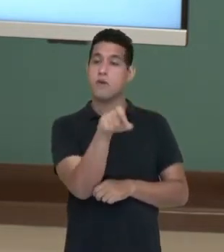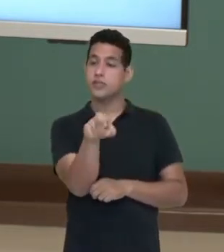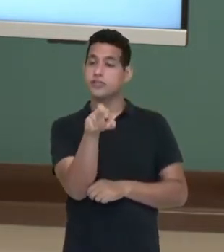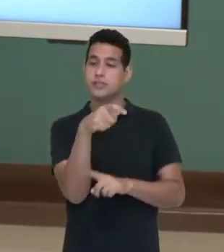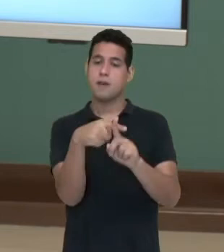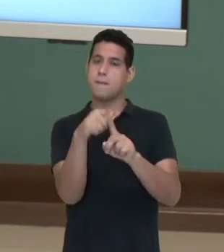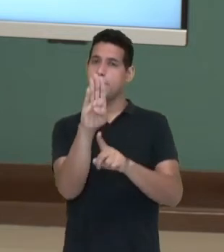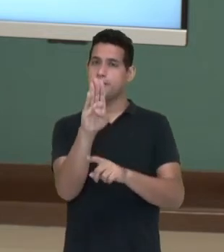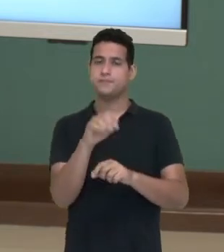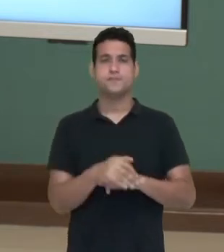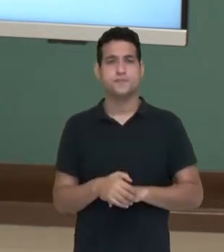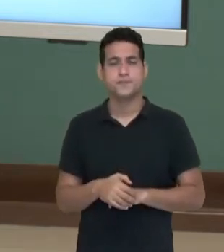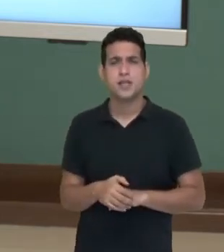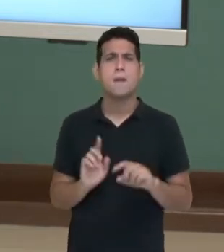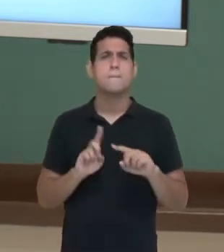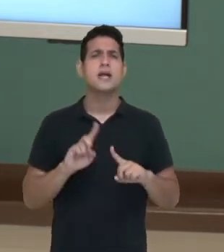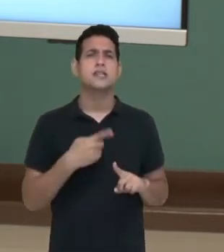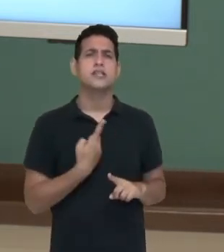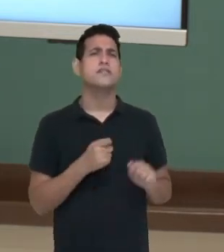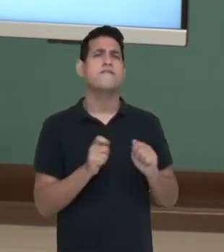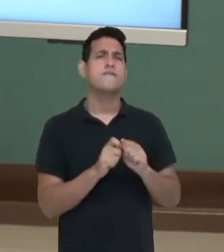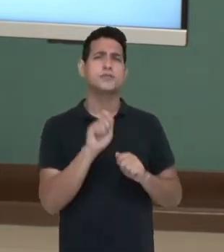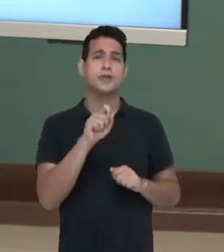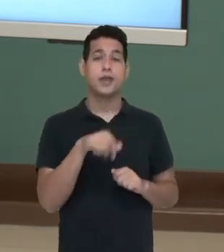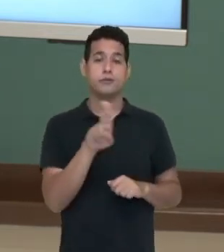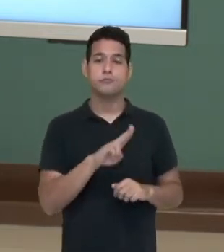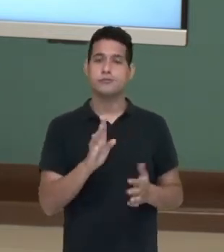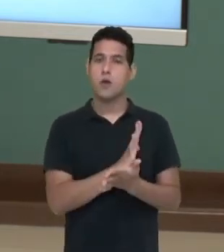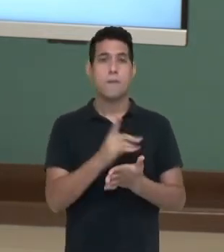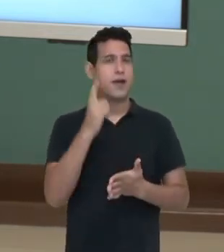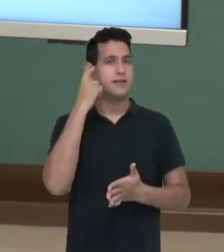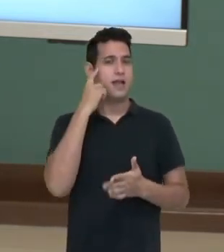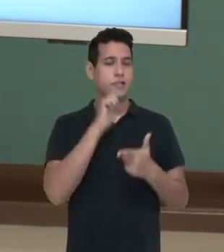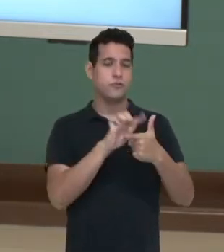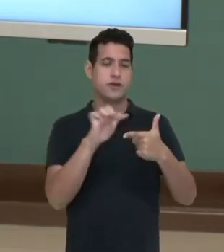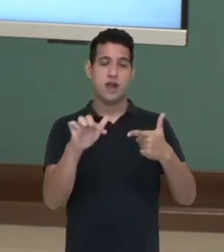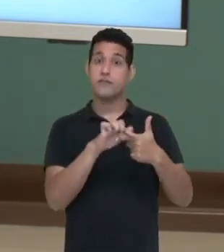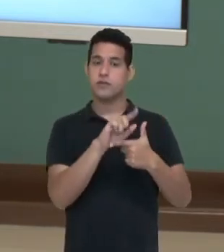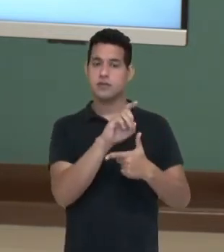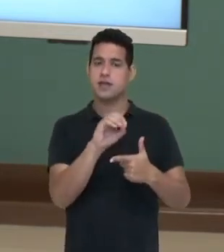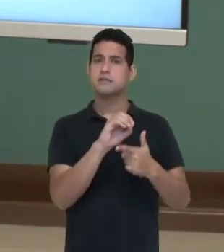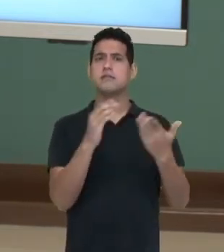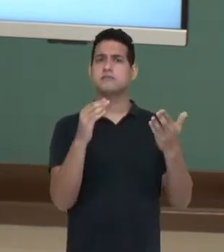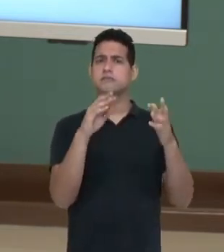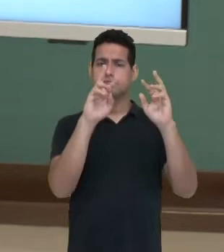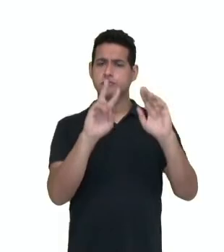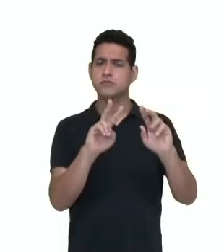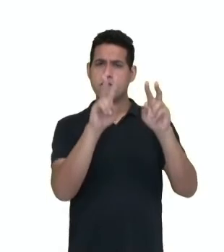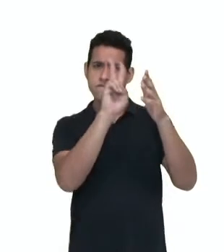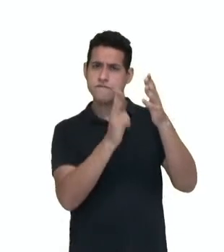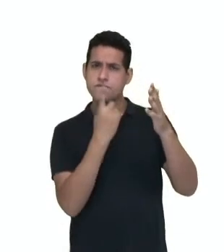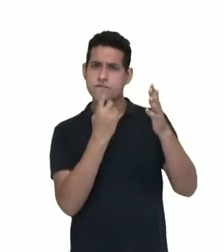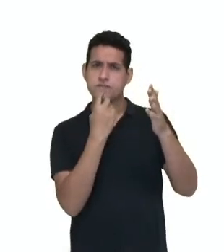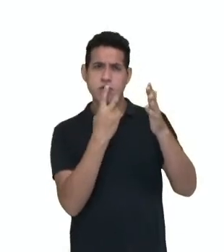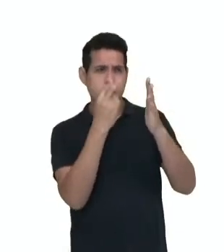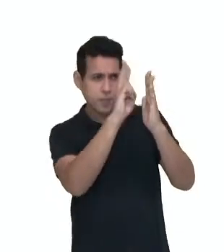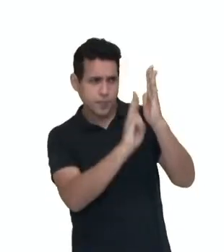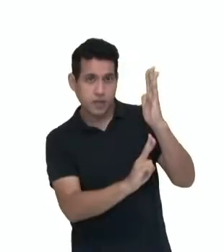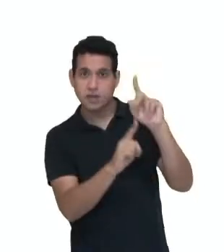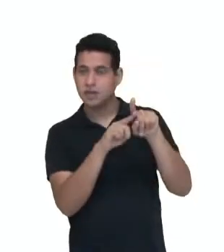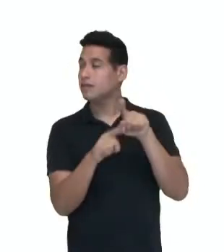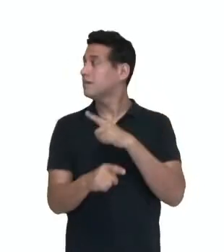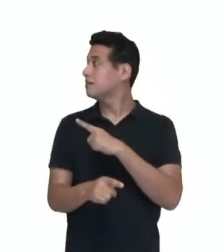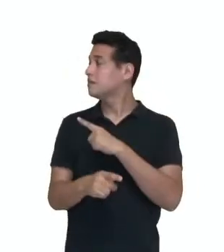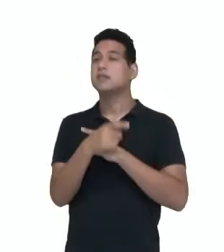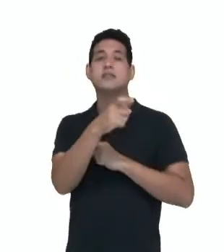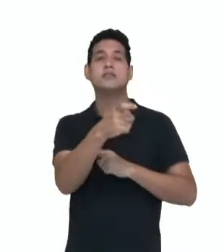b, certo? Então, o nós fazemos aqui? Pegamos alguns pontos do gráfico. Então, dessa reta vermelhinha ali, ok? Para x